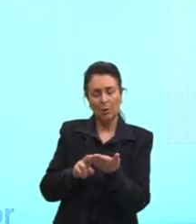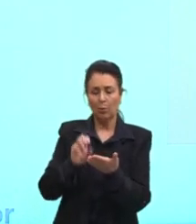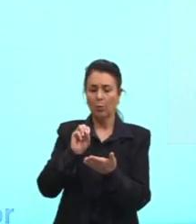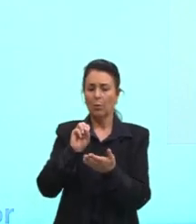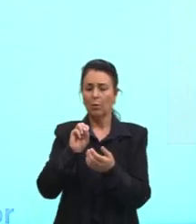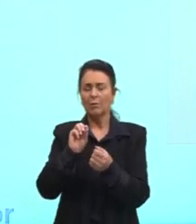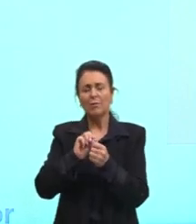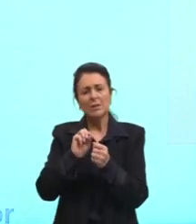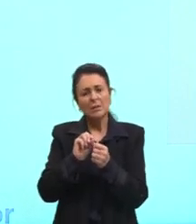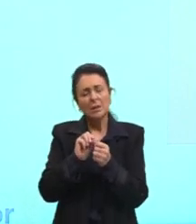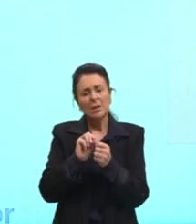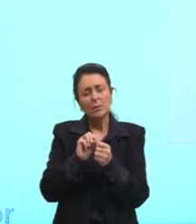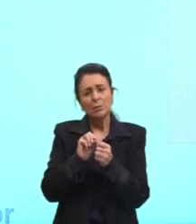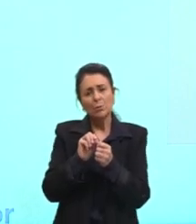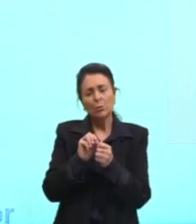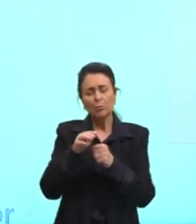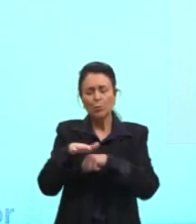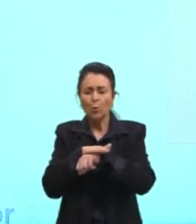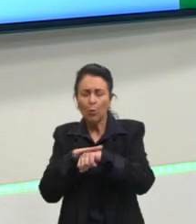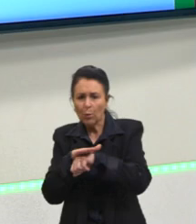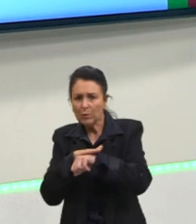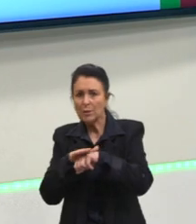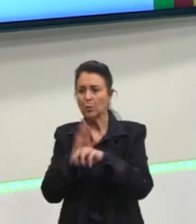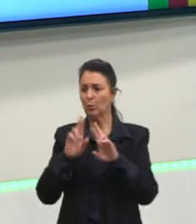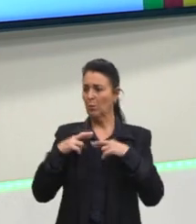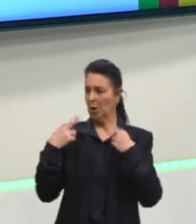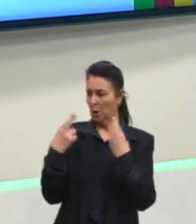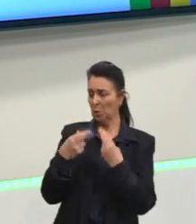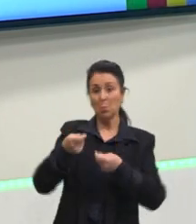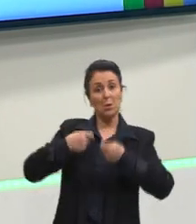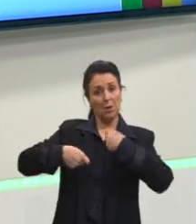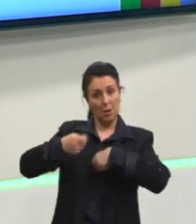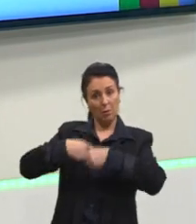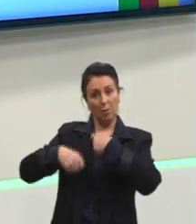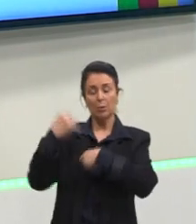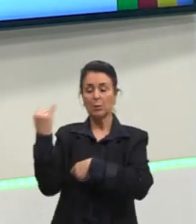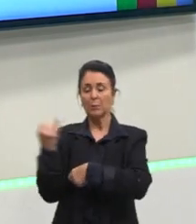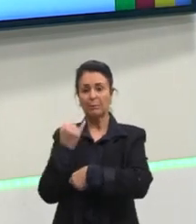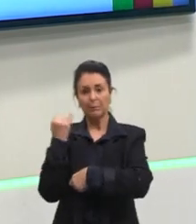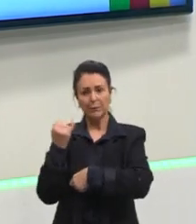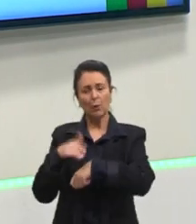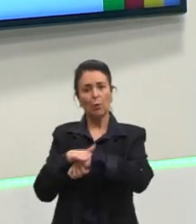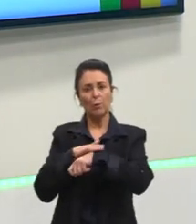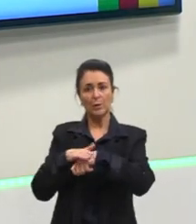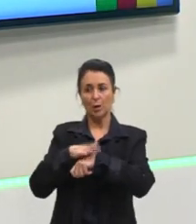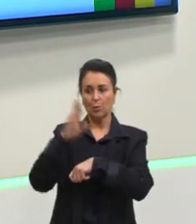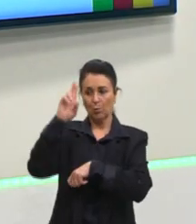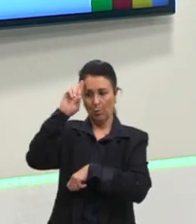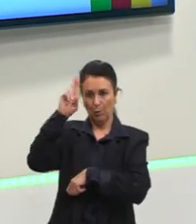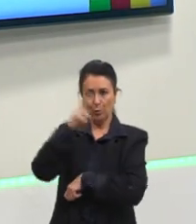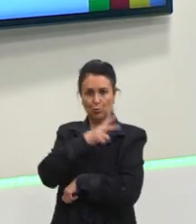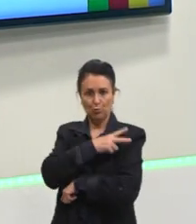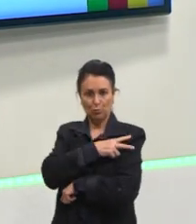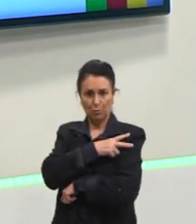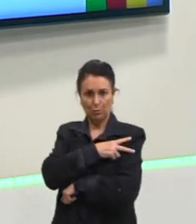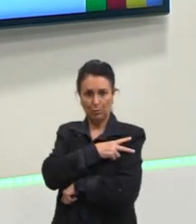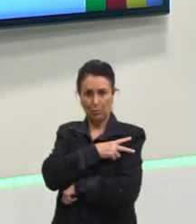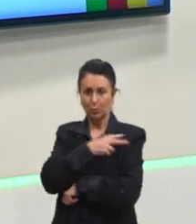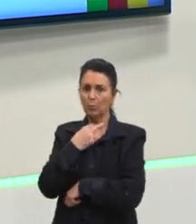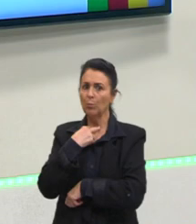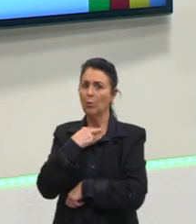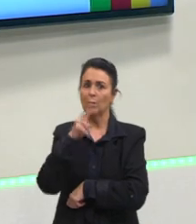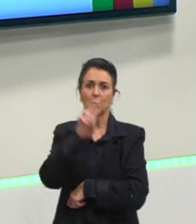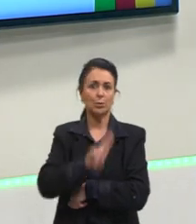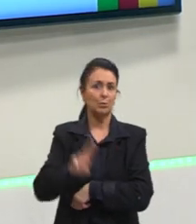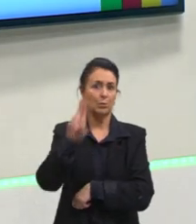estou conversando em uma reunião de negócios, estou conversando com o meu chefe, eu não vou utilizar